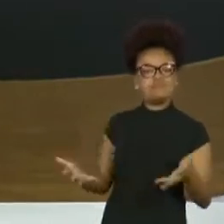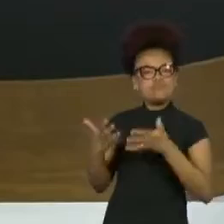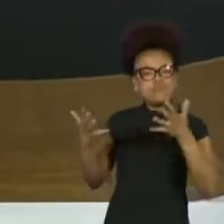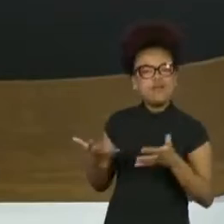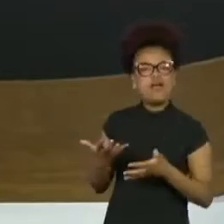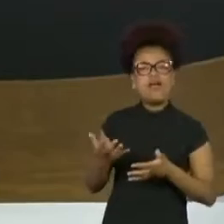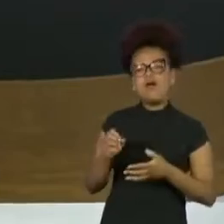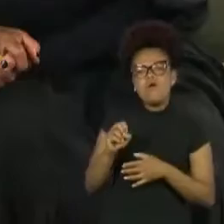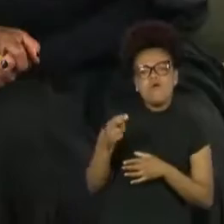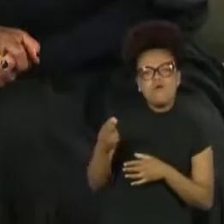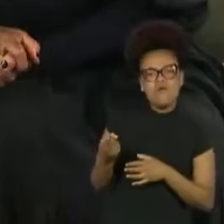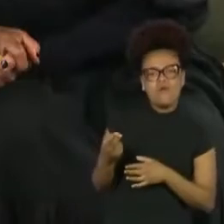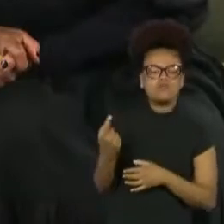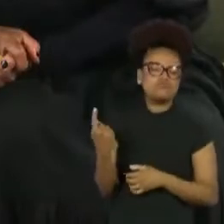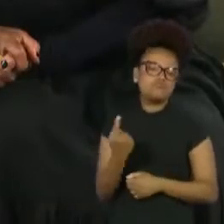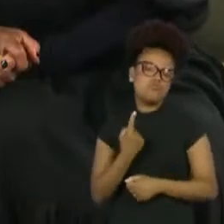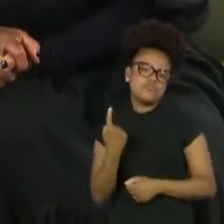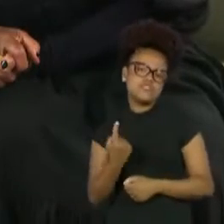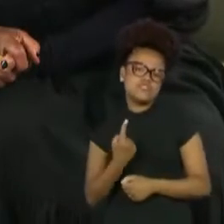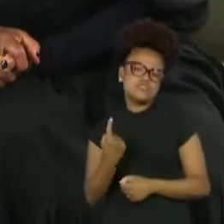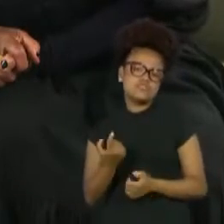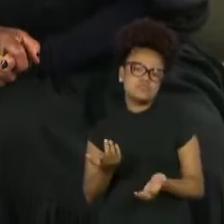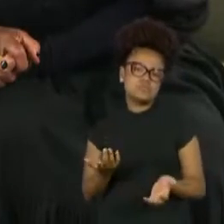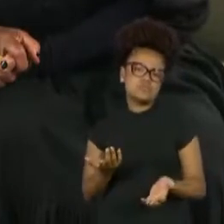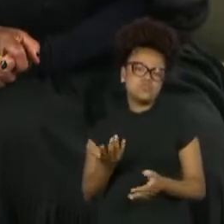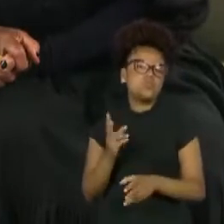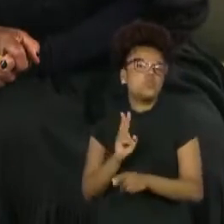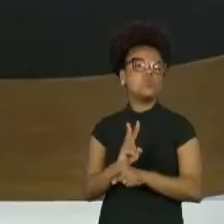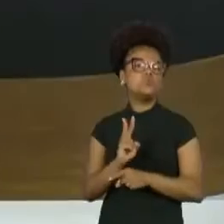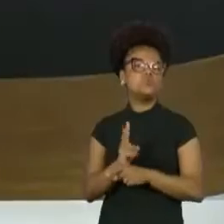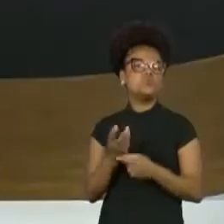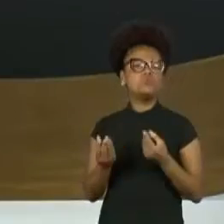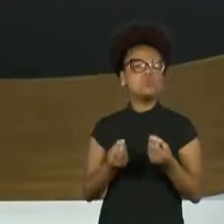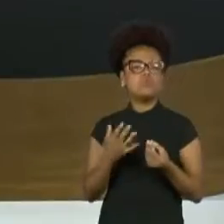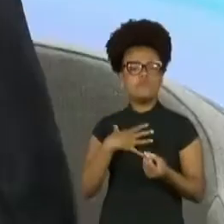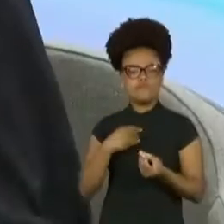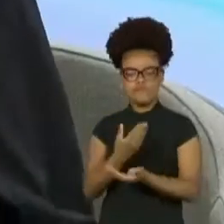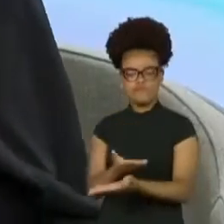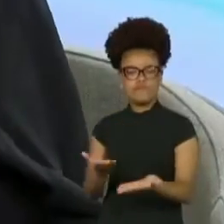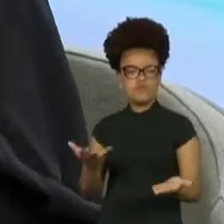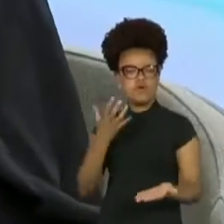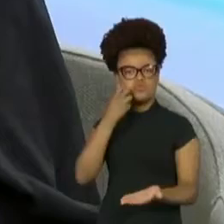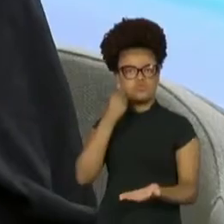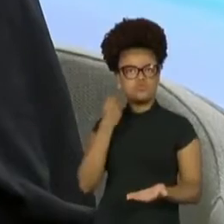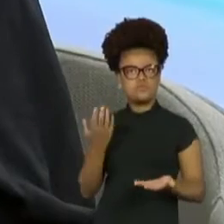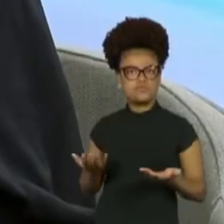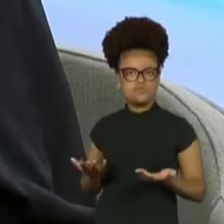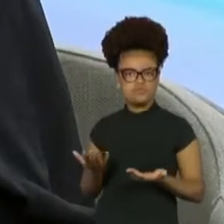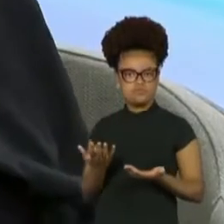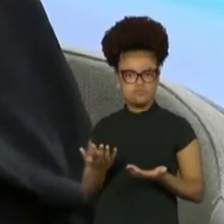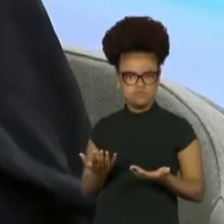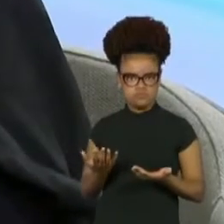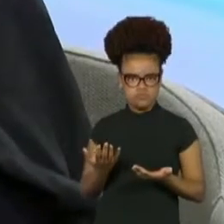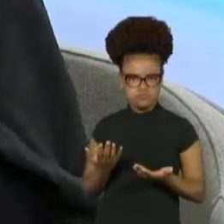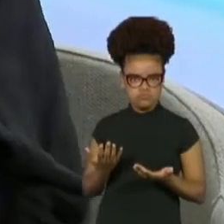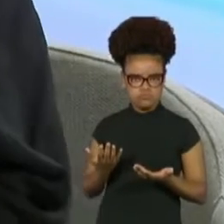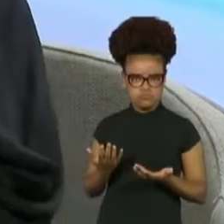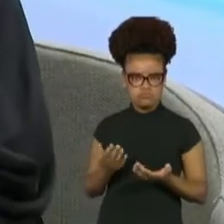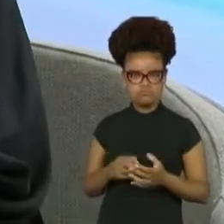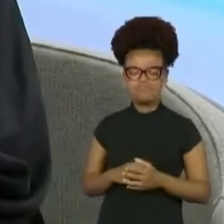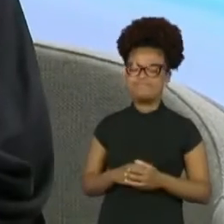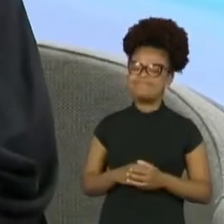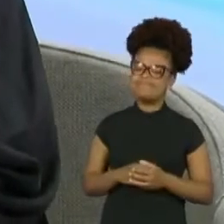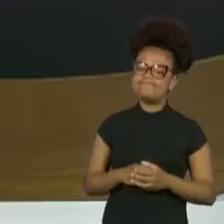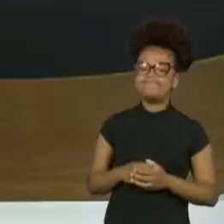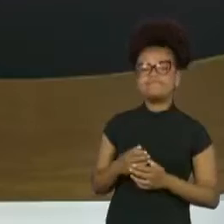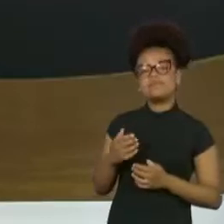maternidade solo? Como foi a relação desses maridos com esses filhos? Não deu muito... Ah, dos